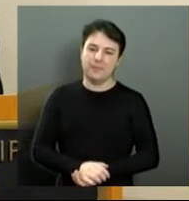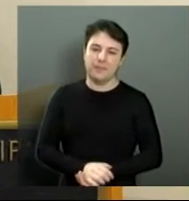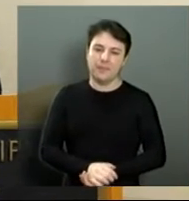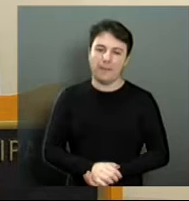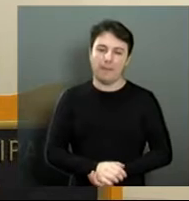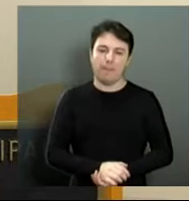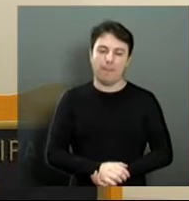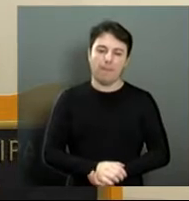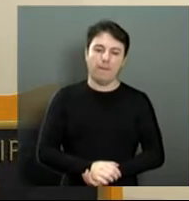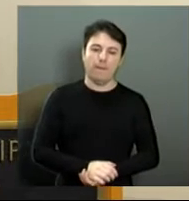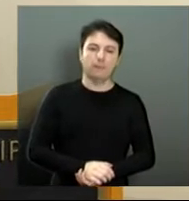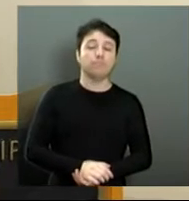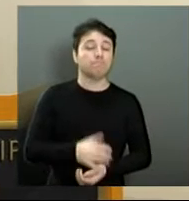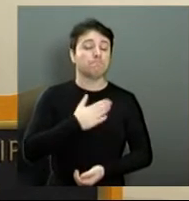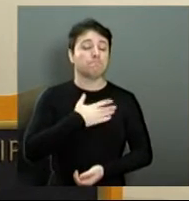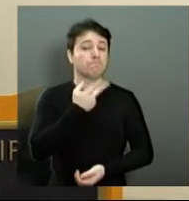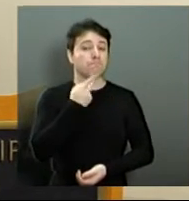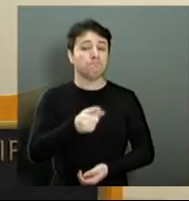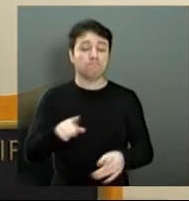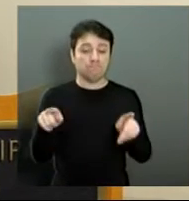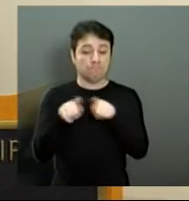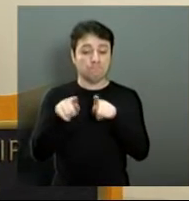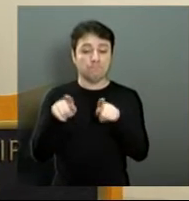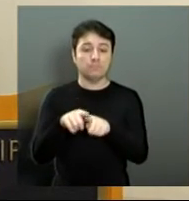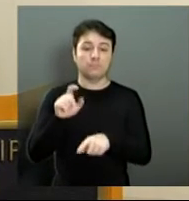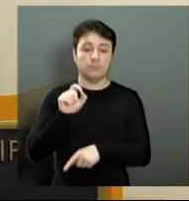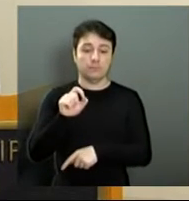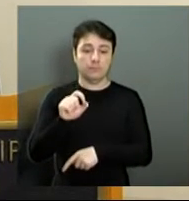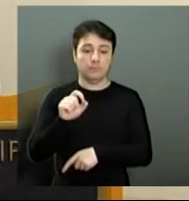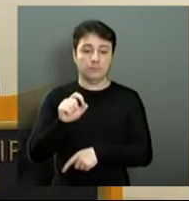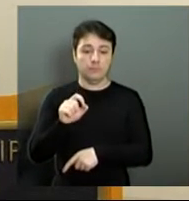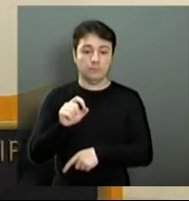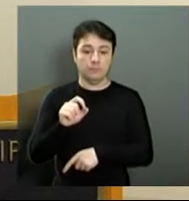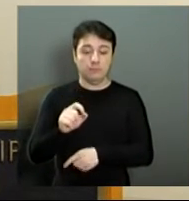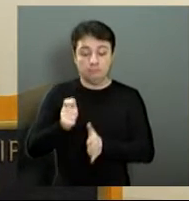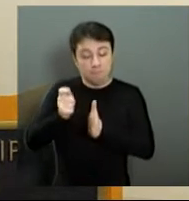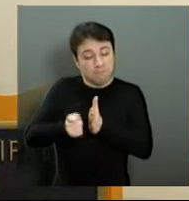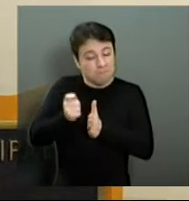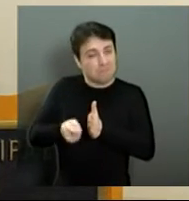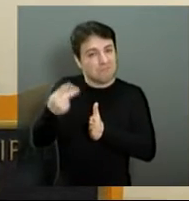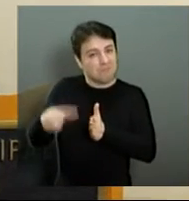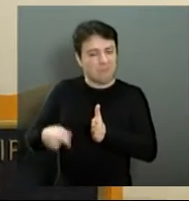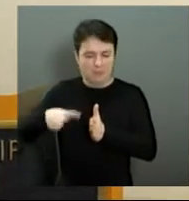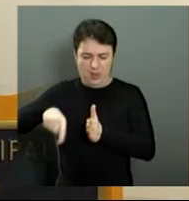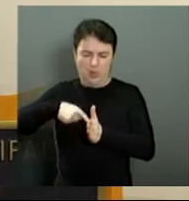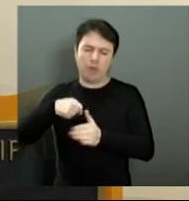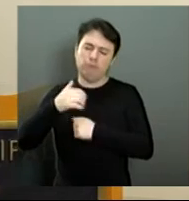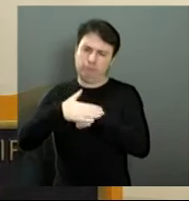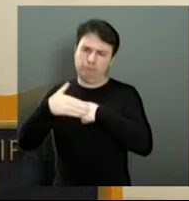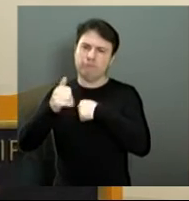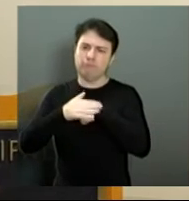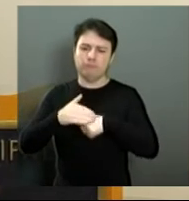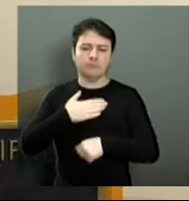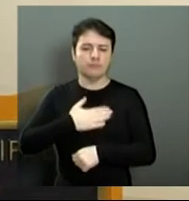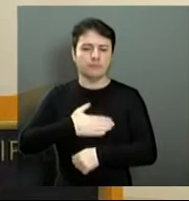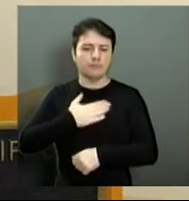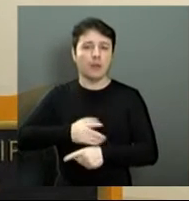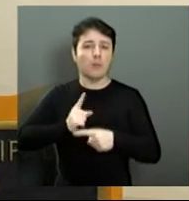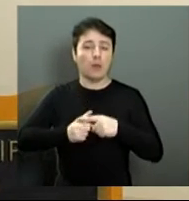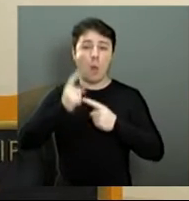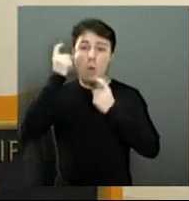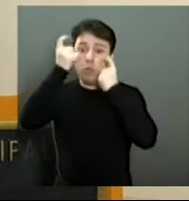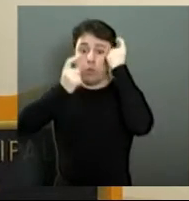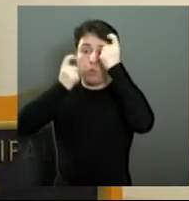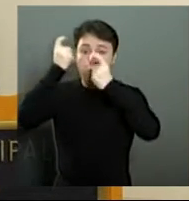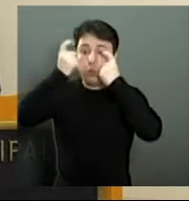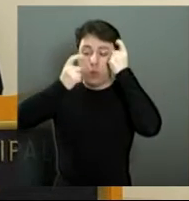falar sobre a nossa Araraquara, nossa querida Araraquara, que nós temos aí, se preocupar com